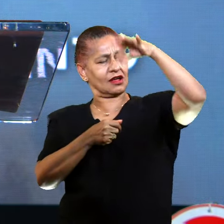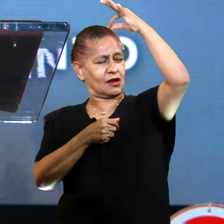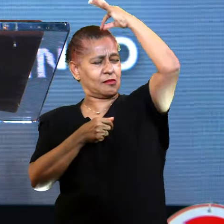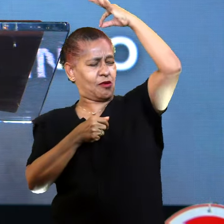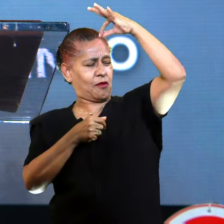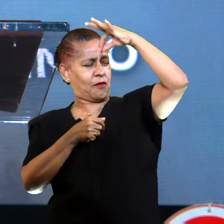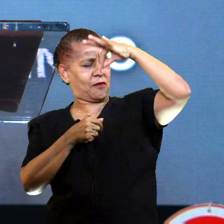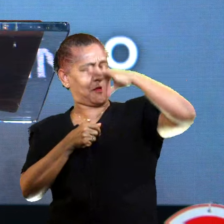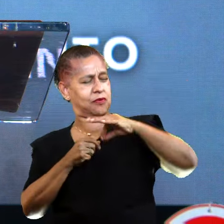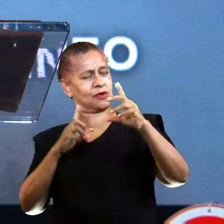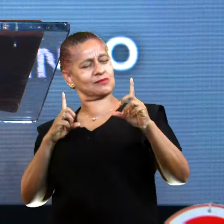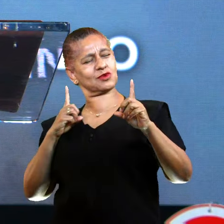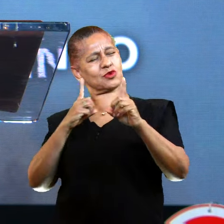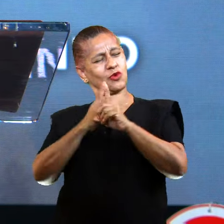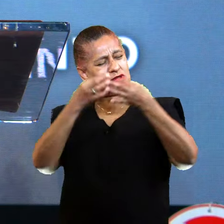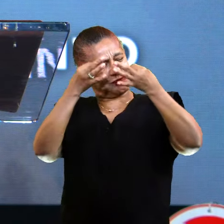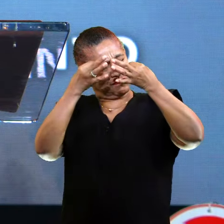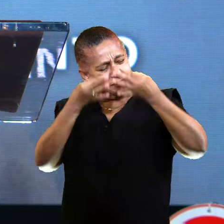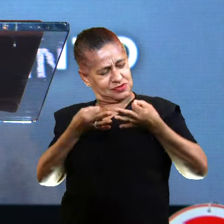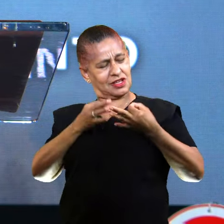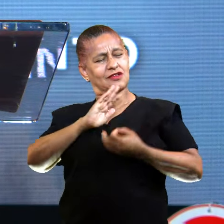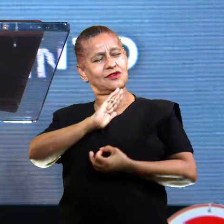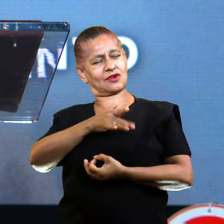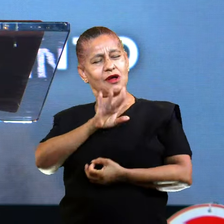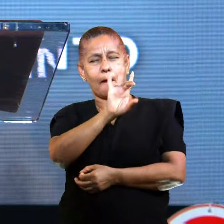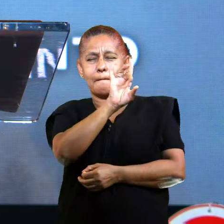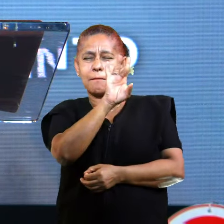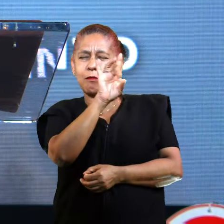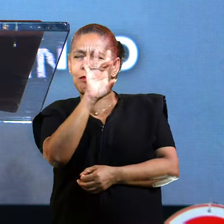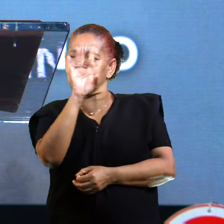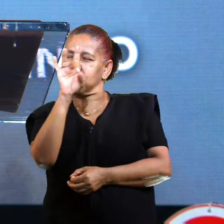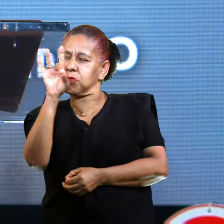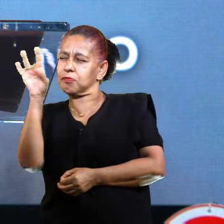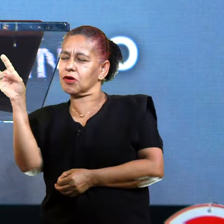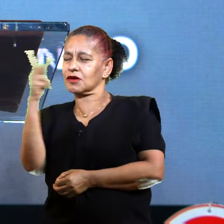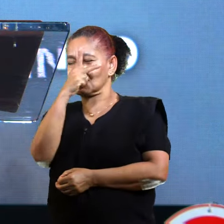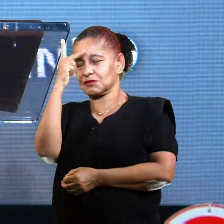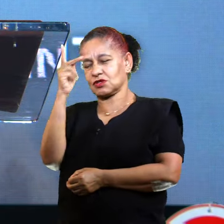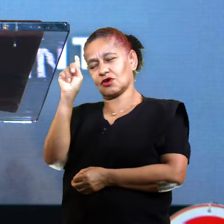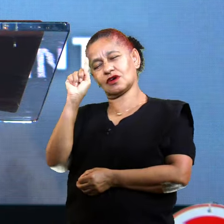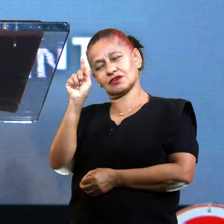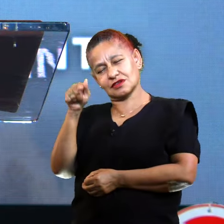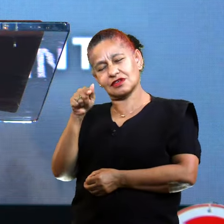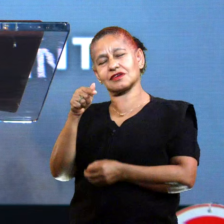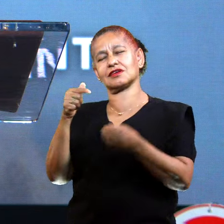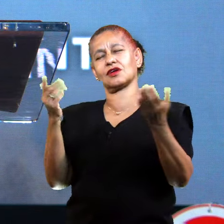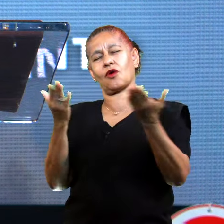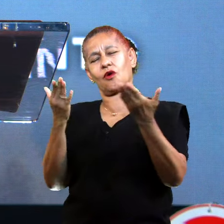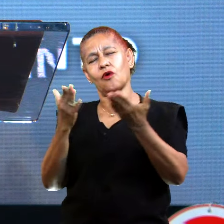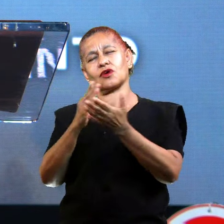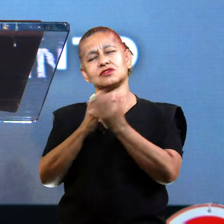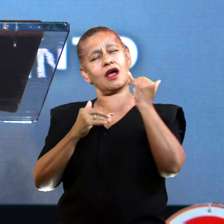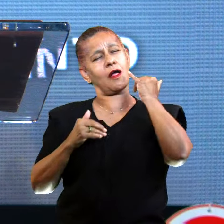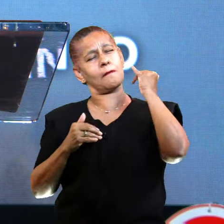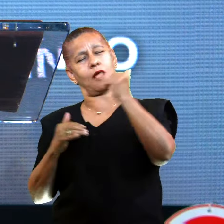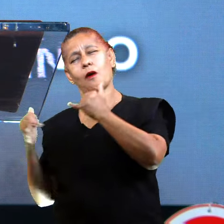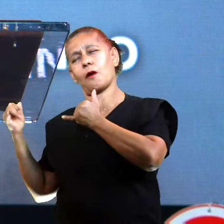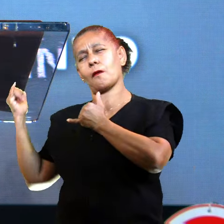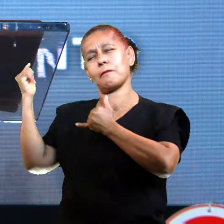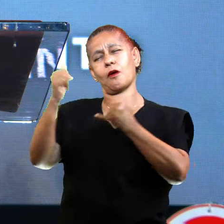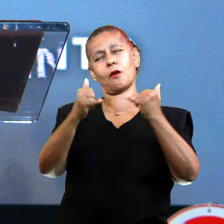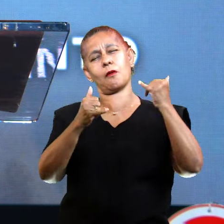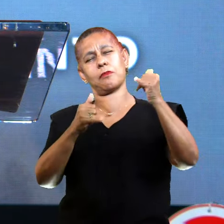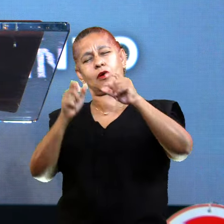o lugar certo no coração de cada um dos teus filhos, E que o Senhor fale conosco e nos